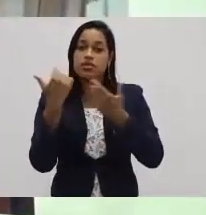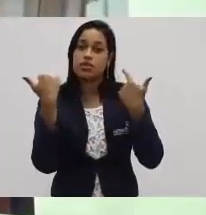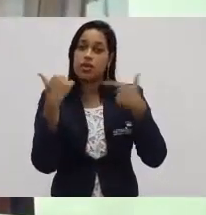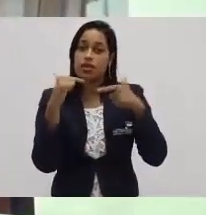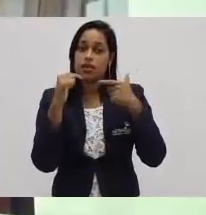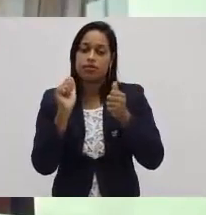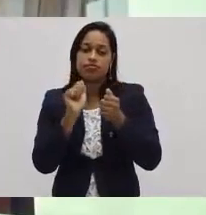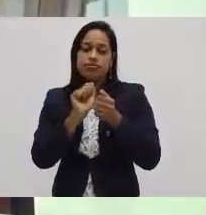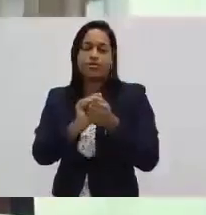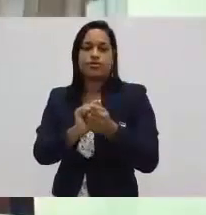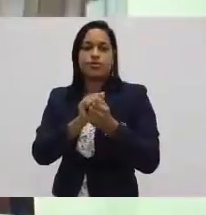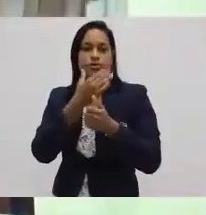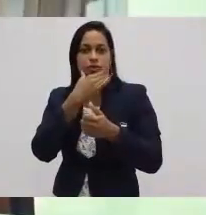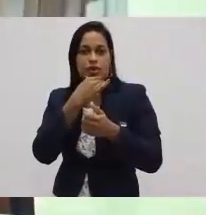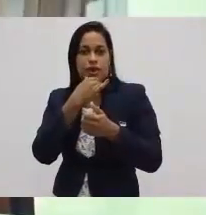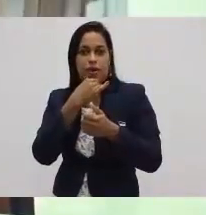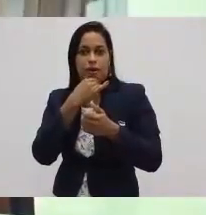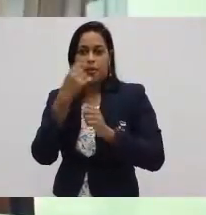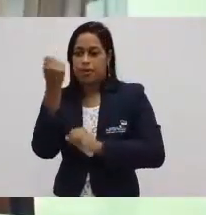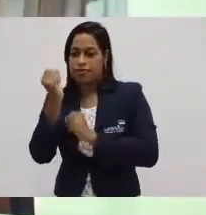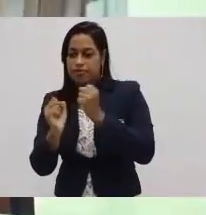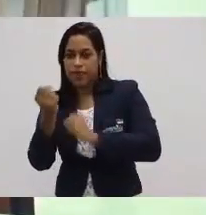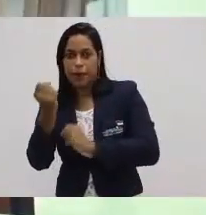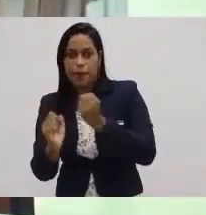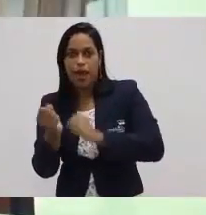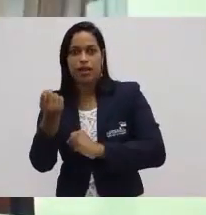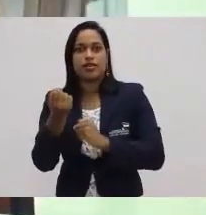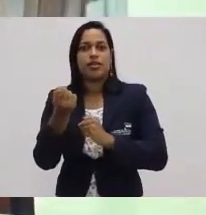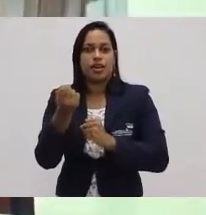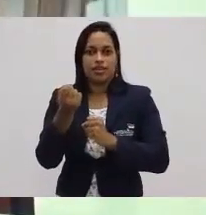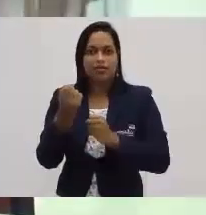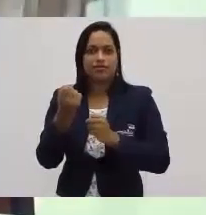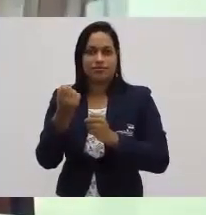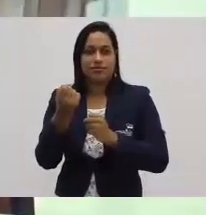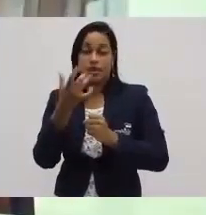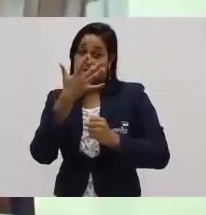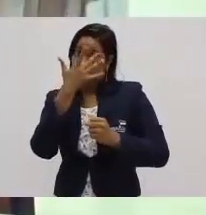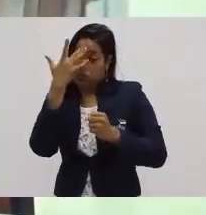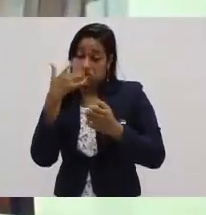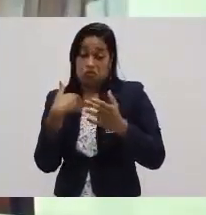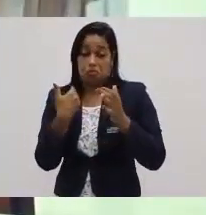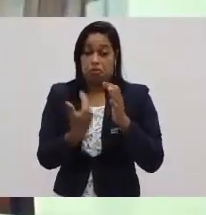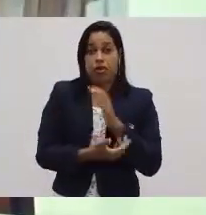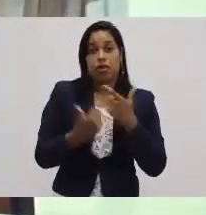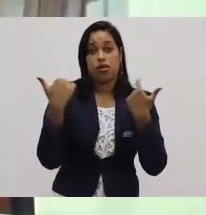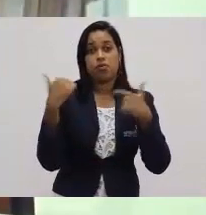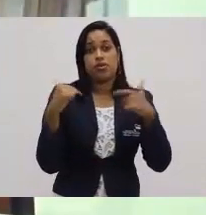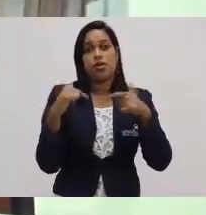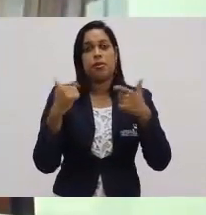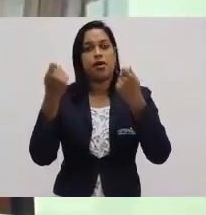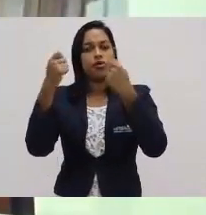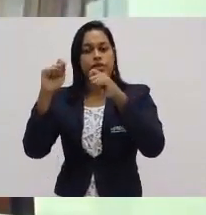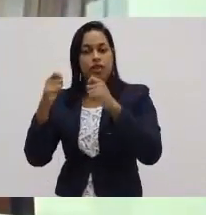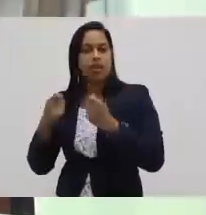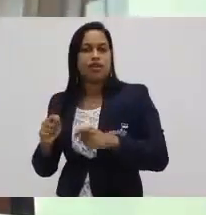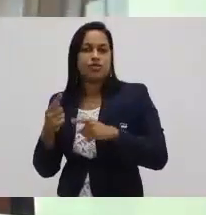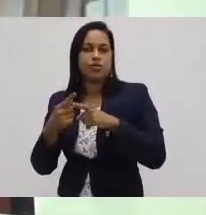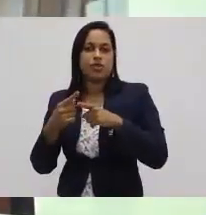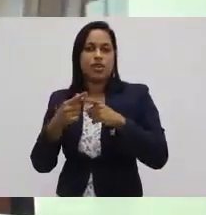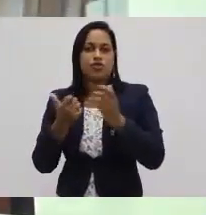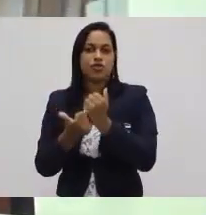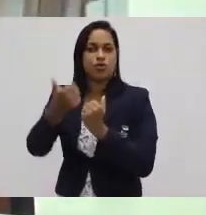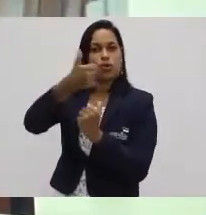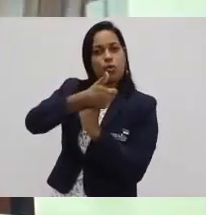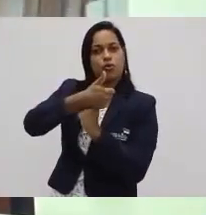lado do homem. Muitas pessoas perderam seus empregos artesanais porque uma máquina fazia a atividade que muitos homens faziam.